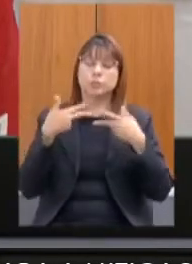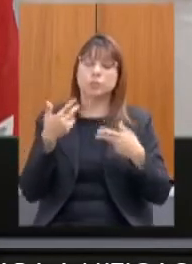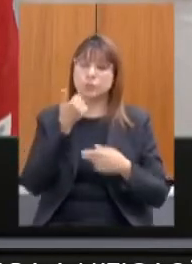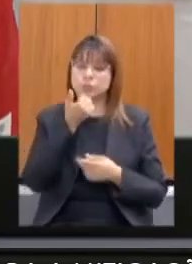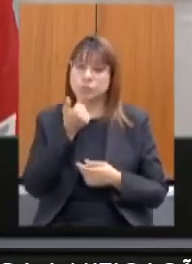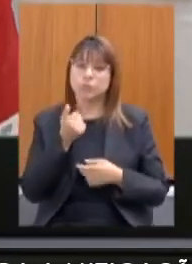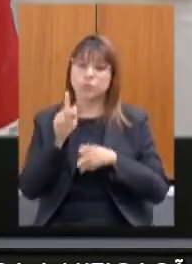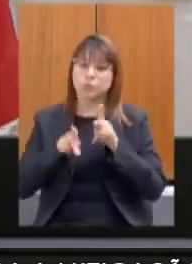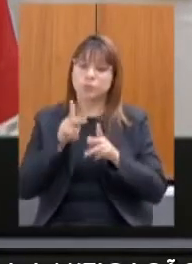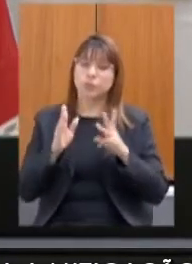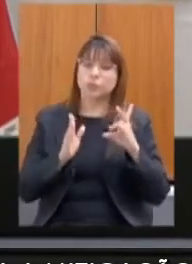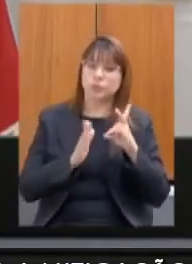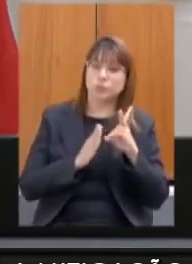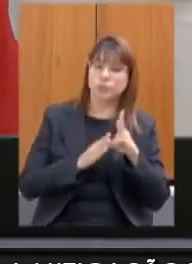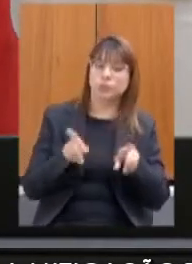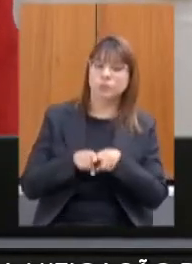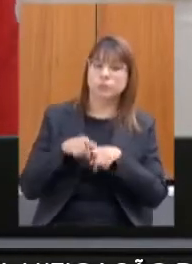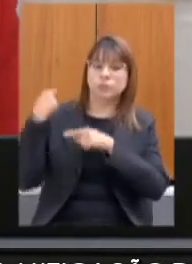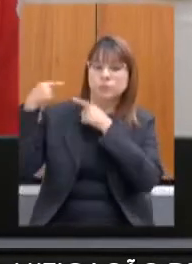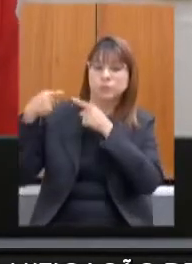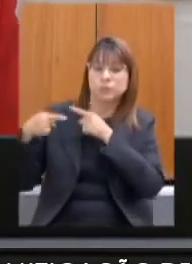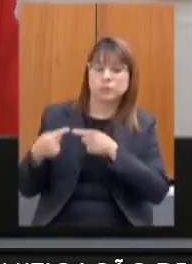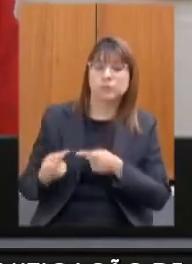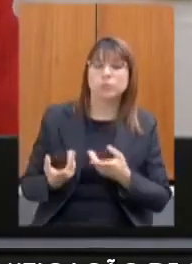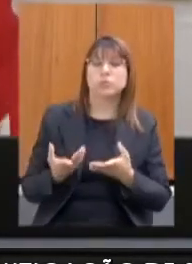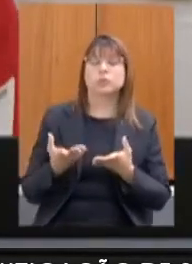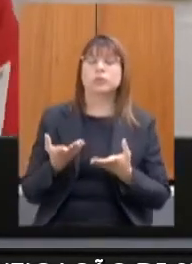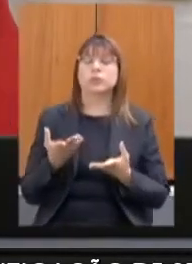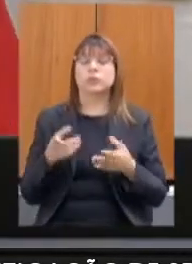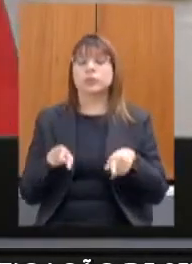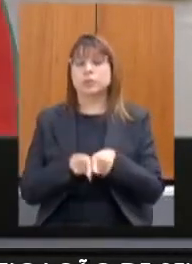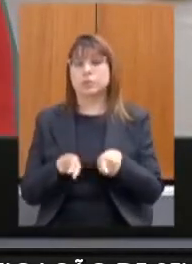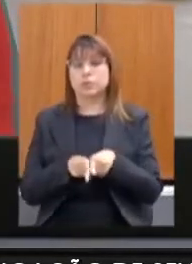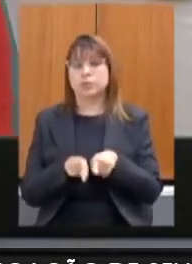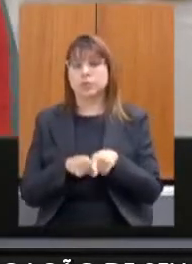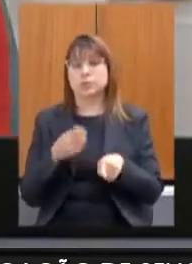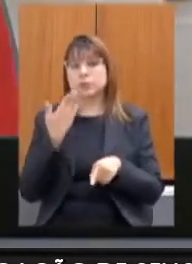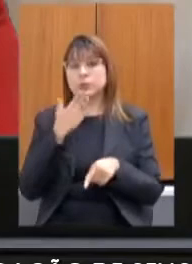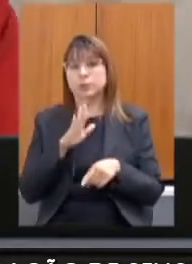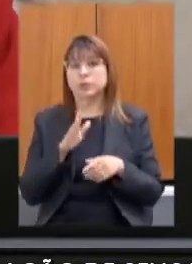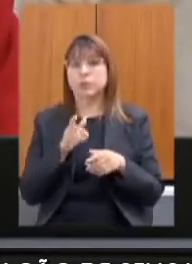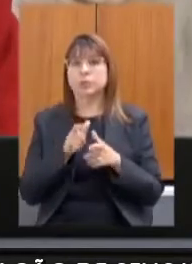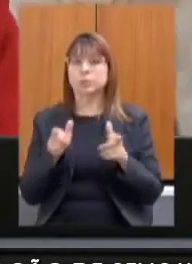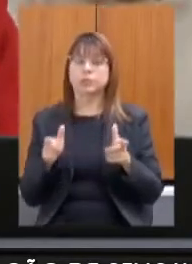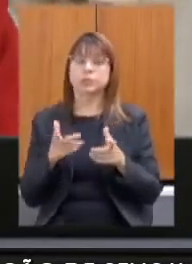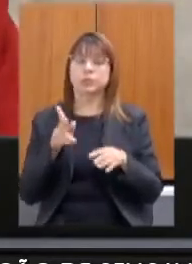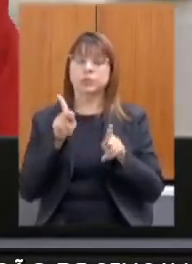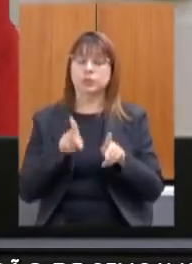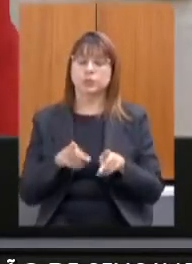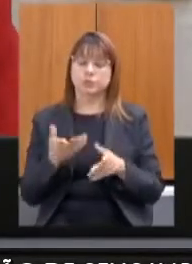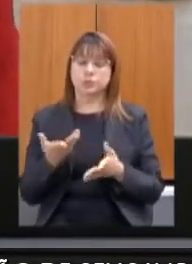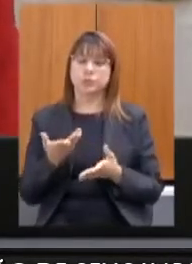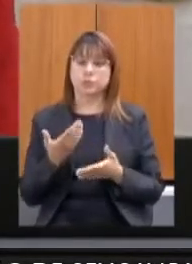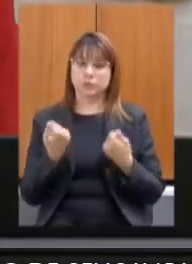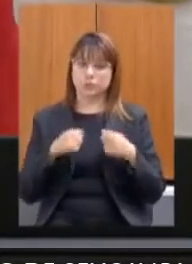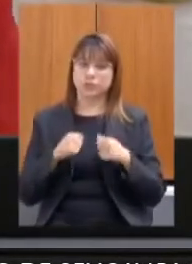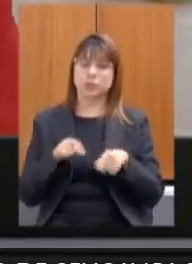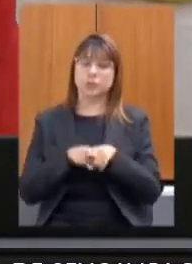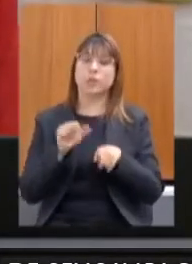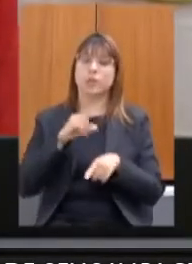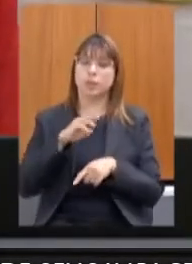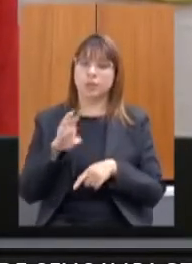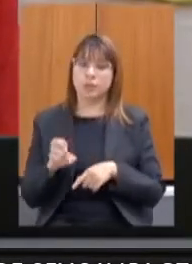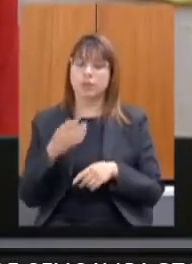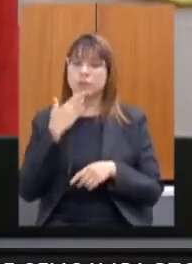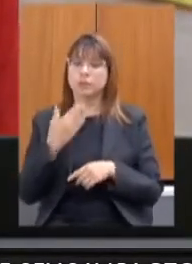e às comunidades tradicionais de Minas Gerais bem como ampliar os segmentos a serem beneficiados do deputado André Quintão solicita que seja